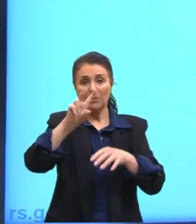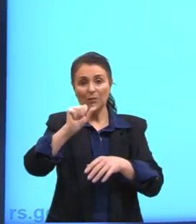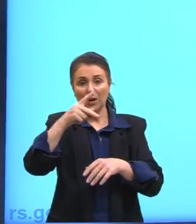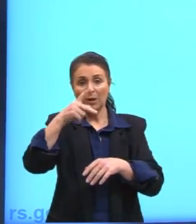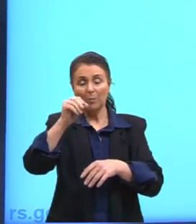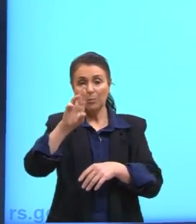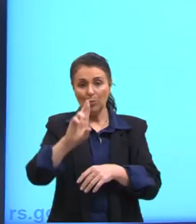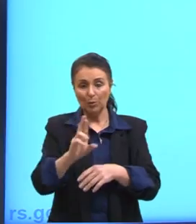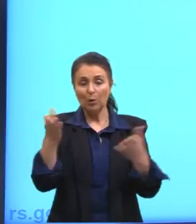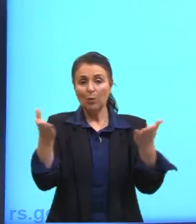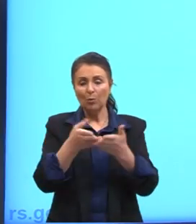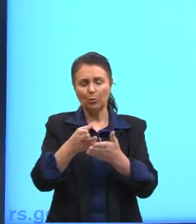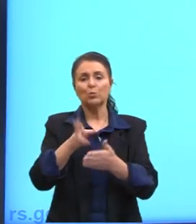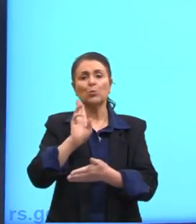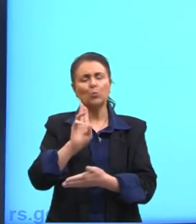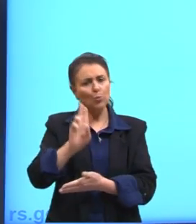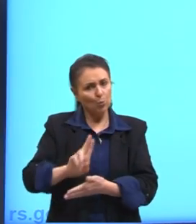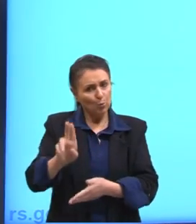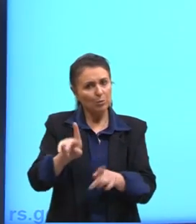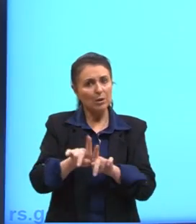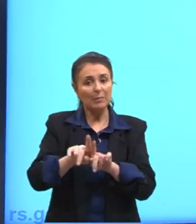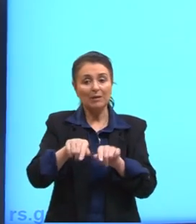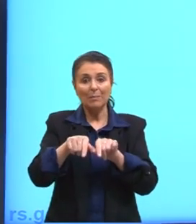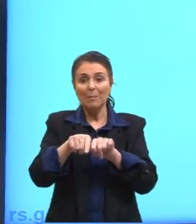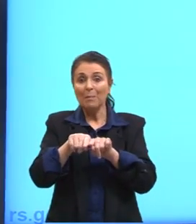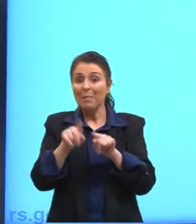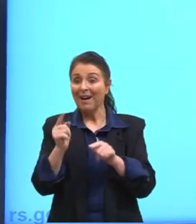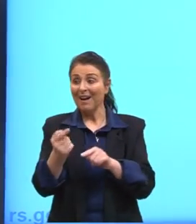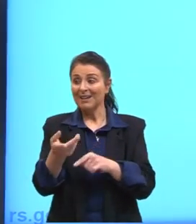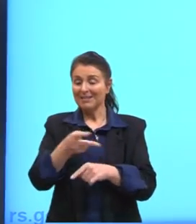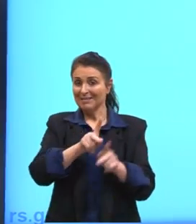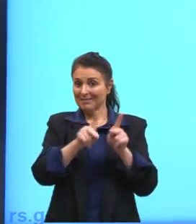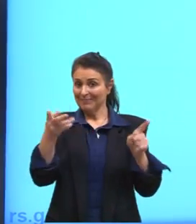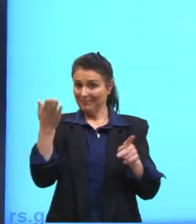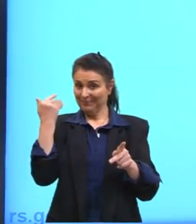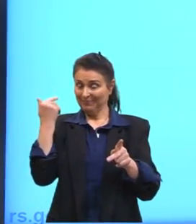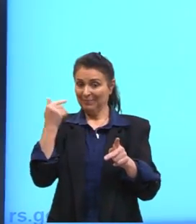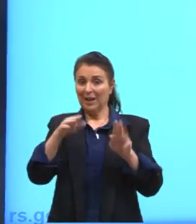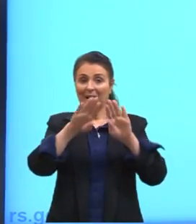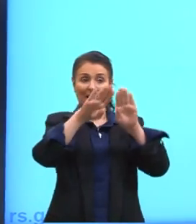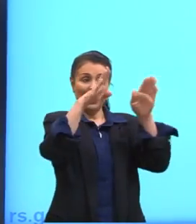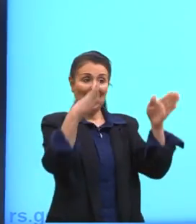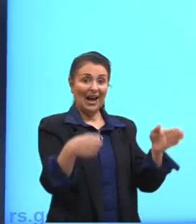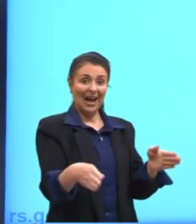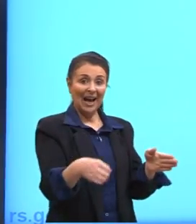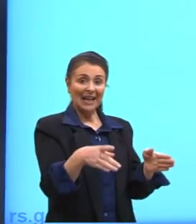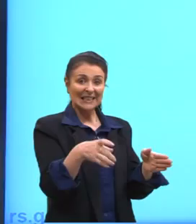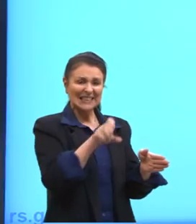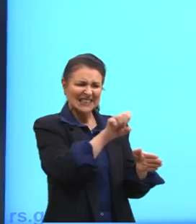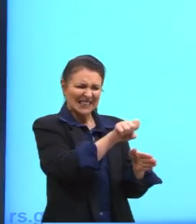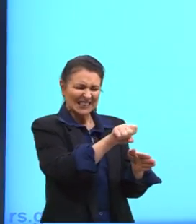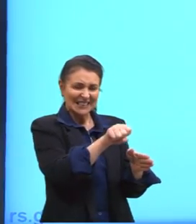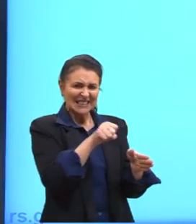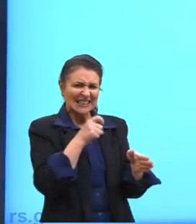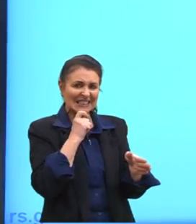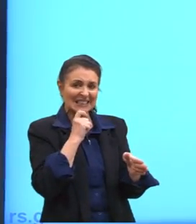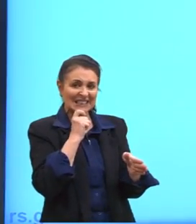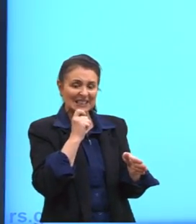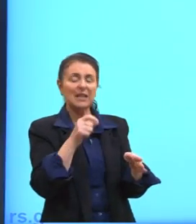claro, utiliza hoje ainda, mas naquela época era muito mais frequente, Até a própria geladeira foi feita, inicialmente, com motor a vapor.